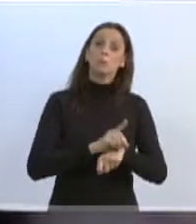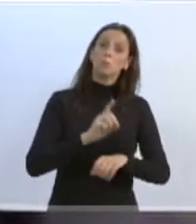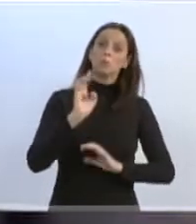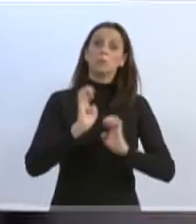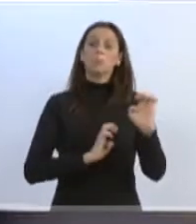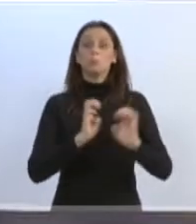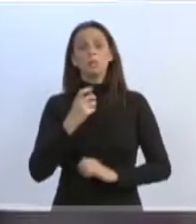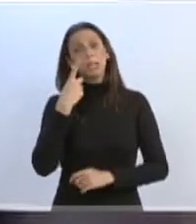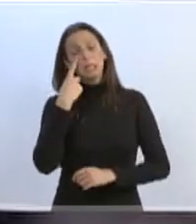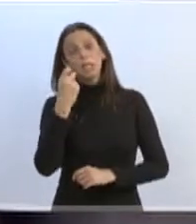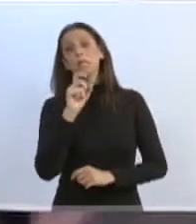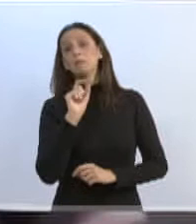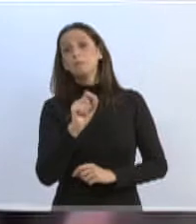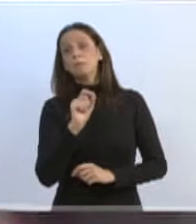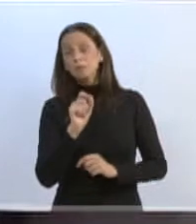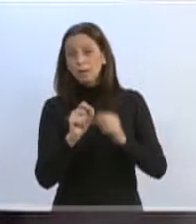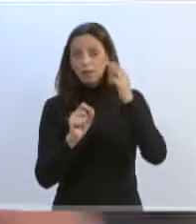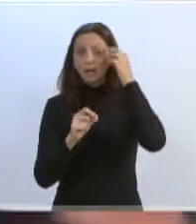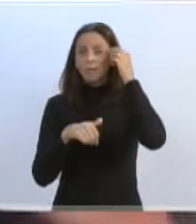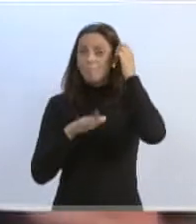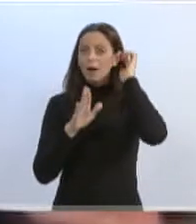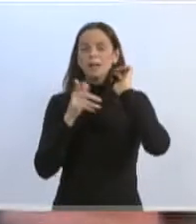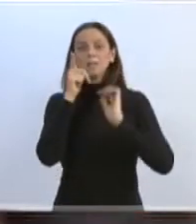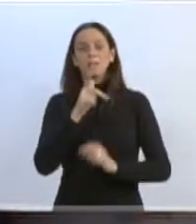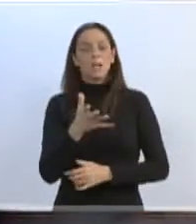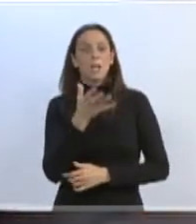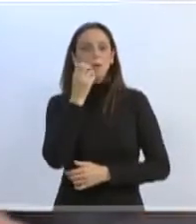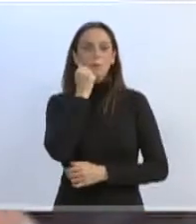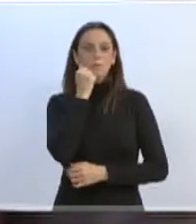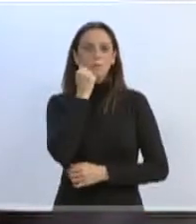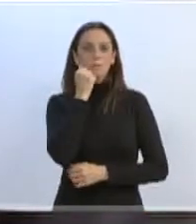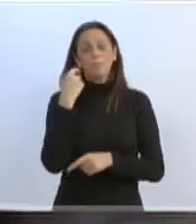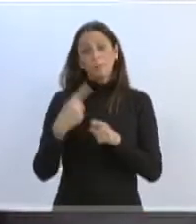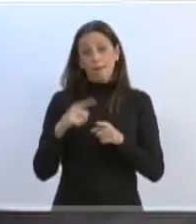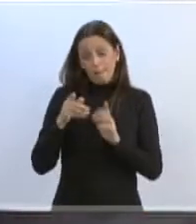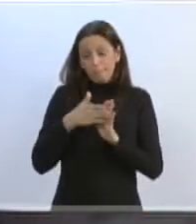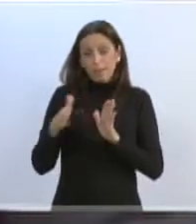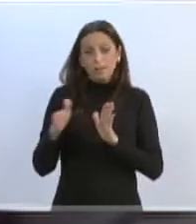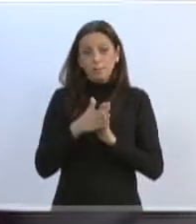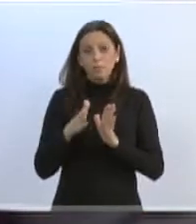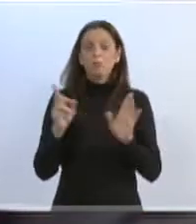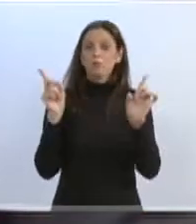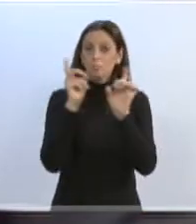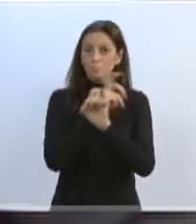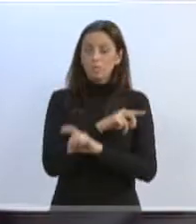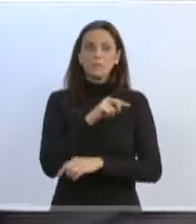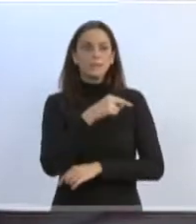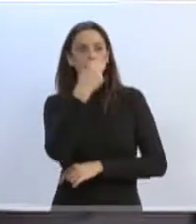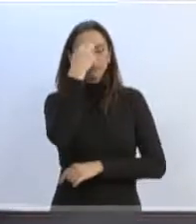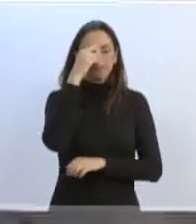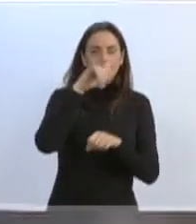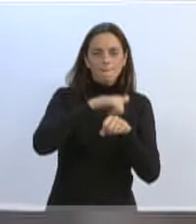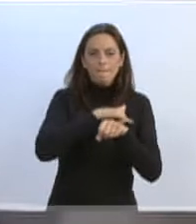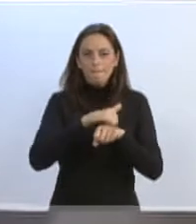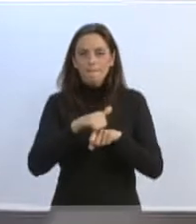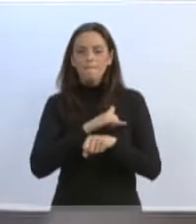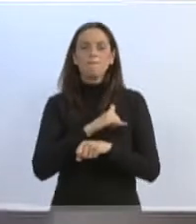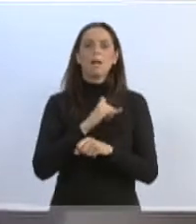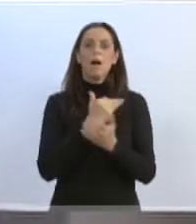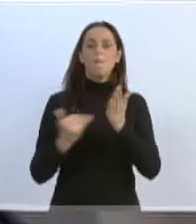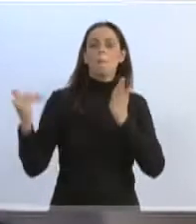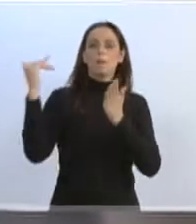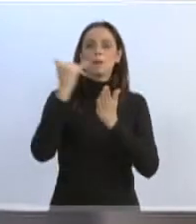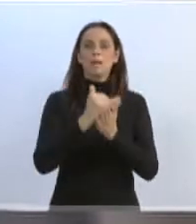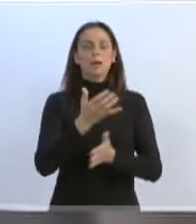um aumento, basicamente, no lucro. Num momento difícil, o sujeito quer aumentar o lucro dele. O governo não quer